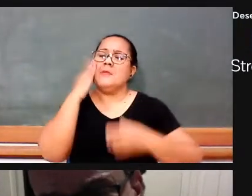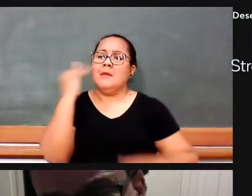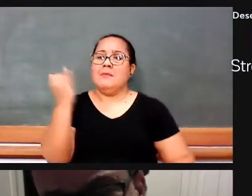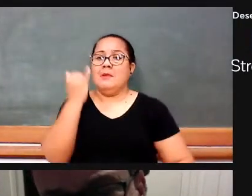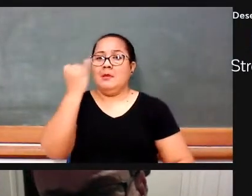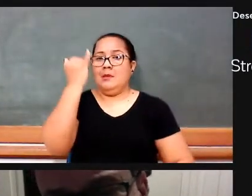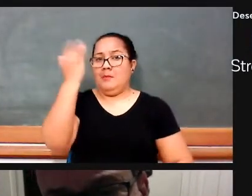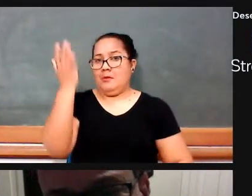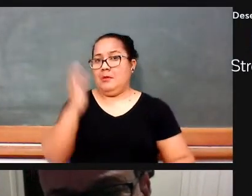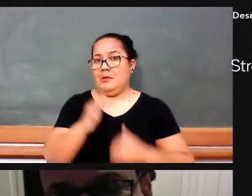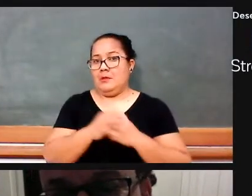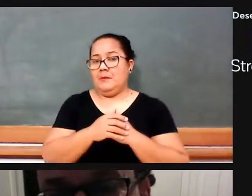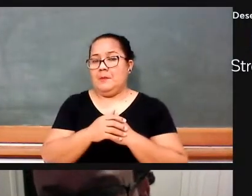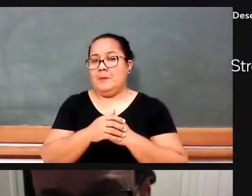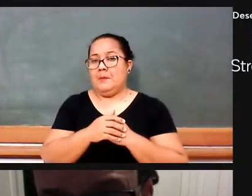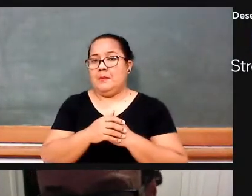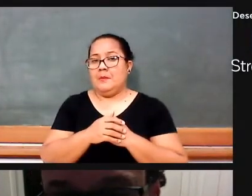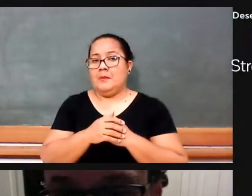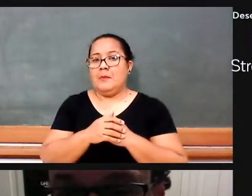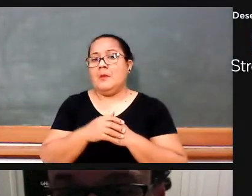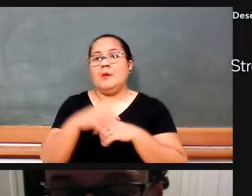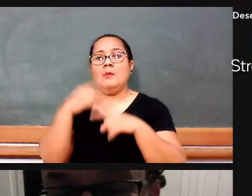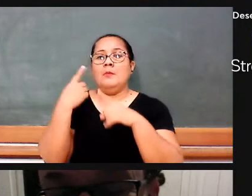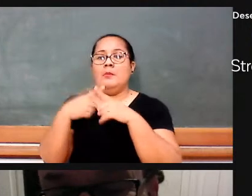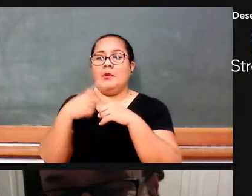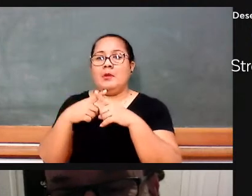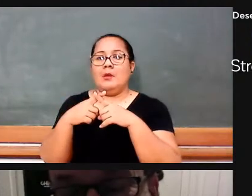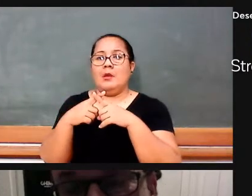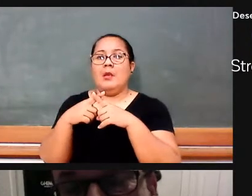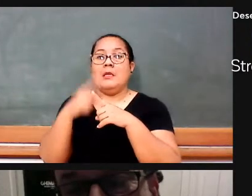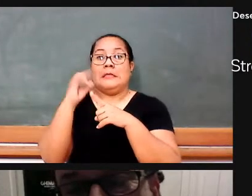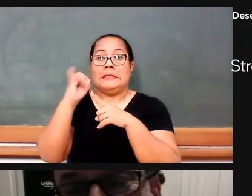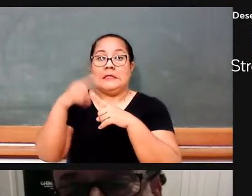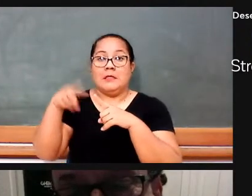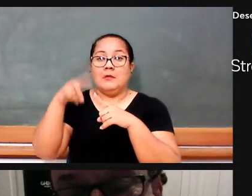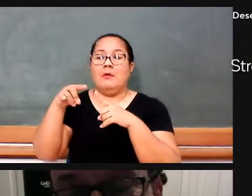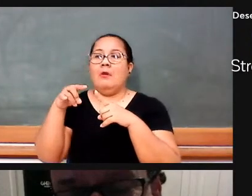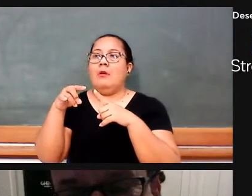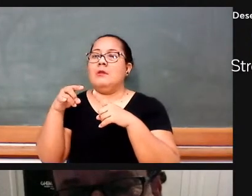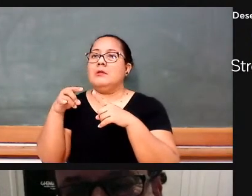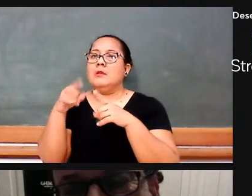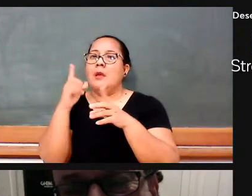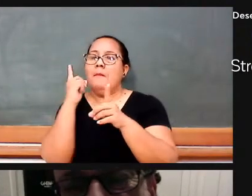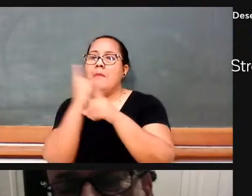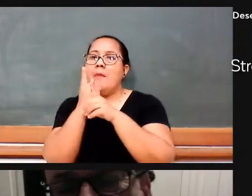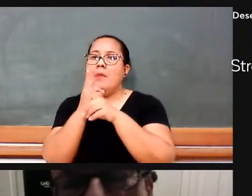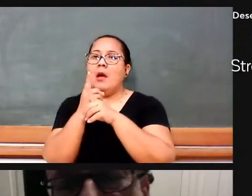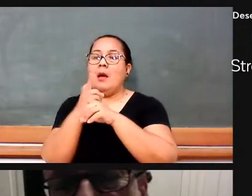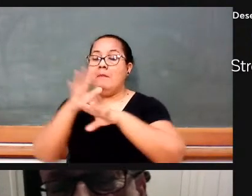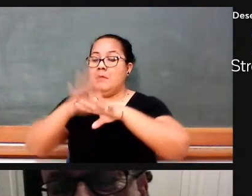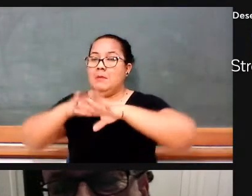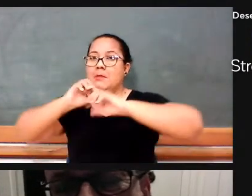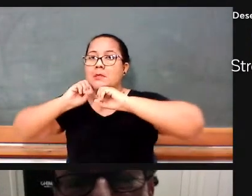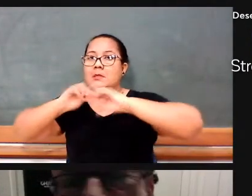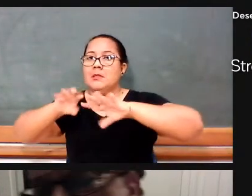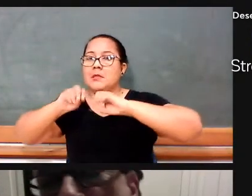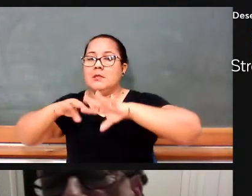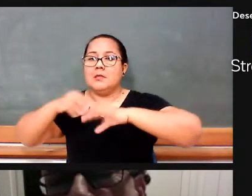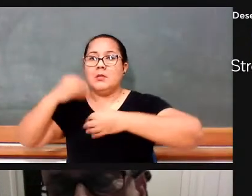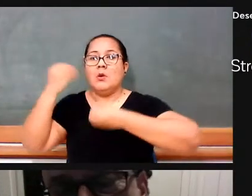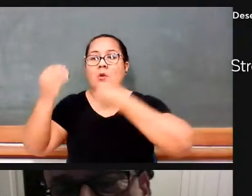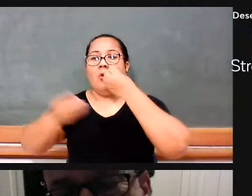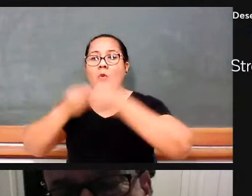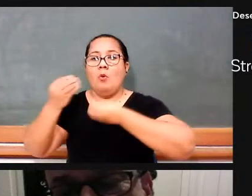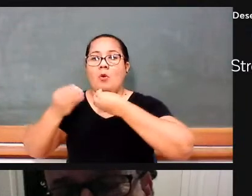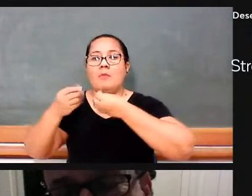se liga nessa temática, a gente começa a entender por que a gente ensina o que ensina e não ensina